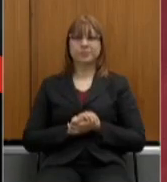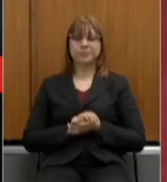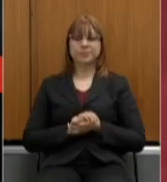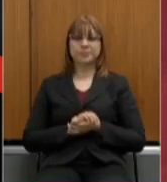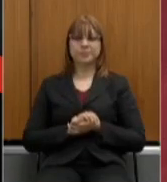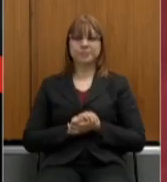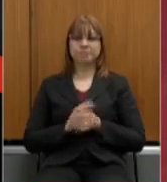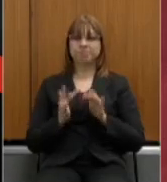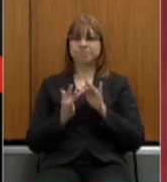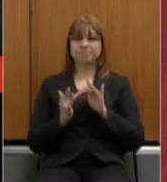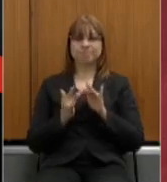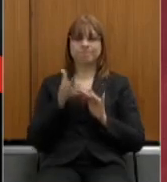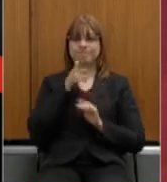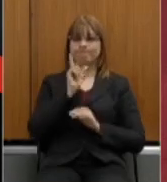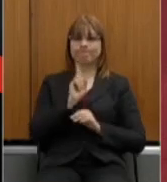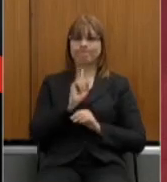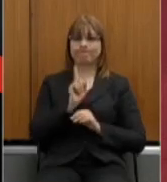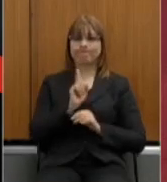contactá-lo